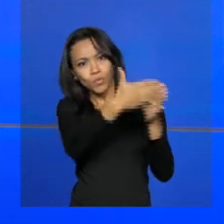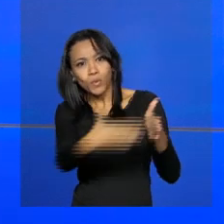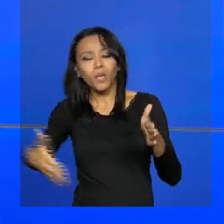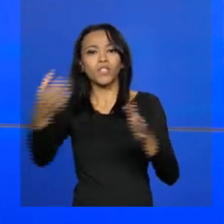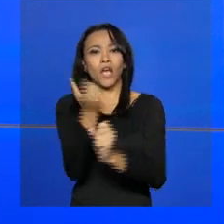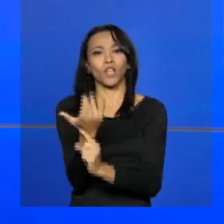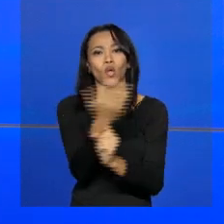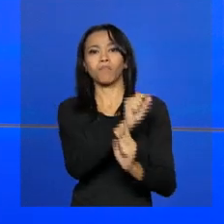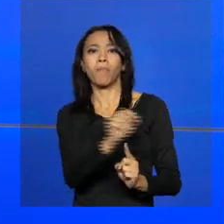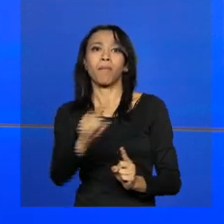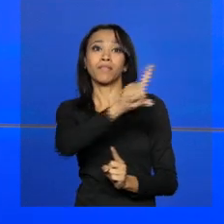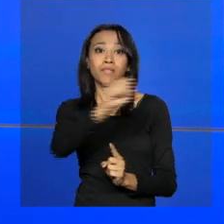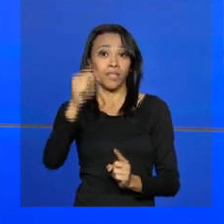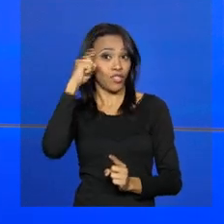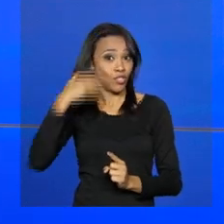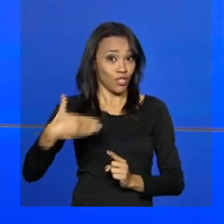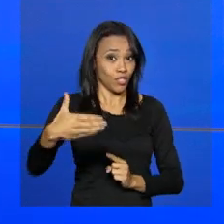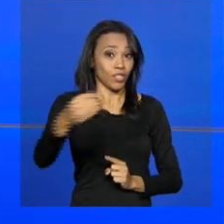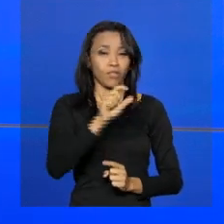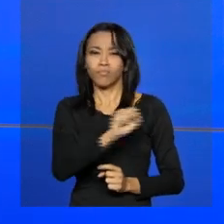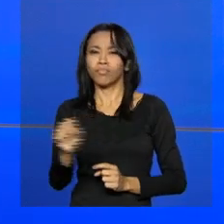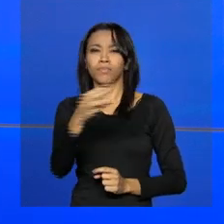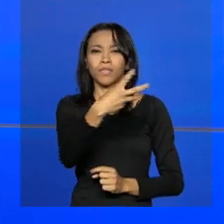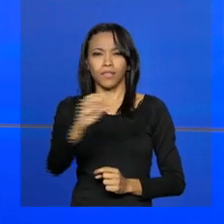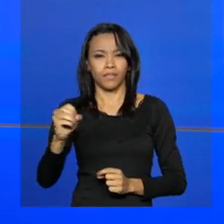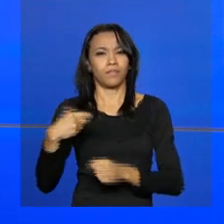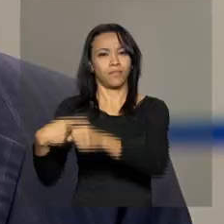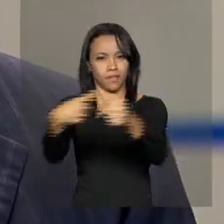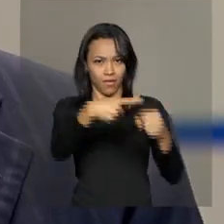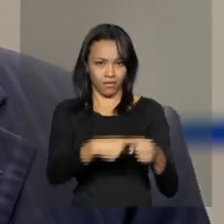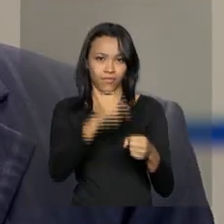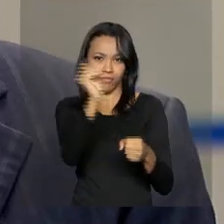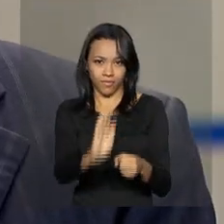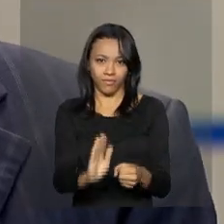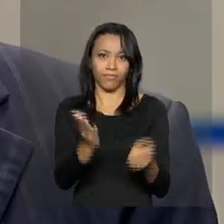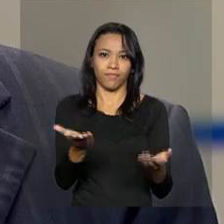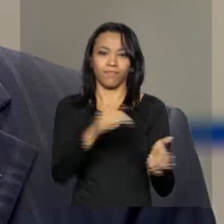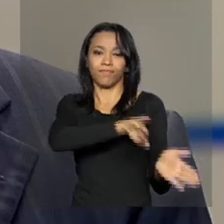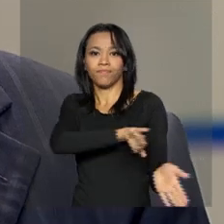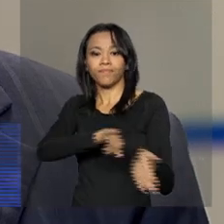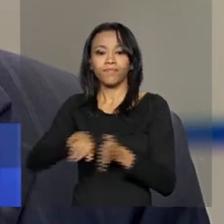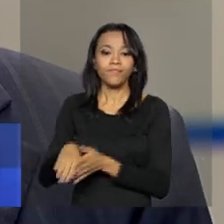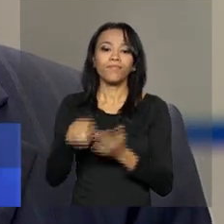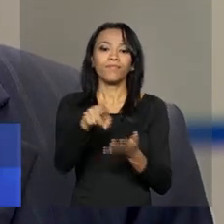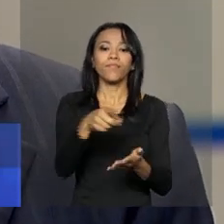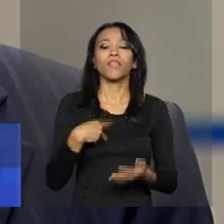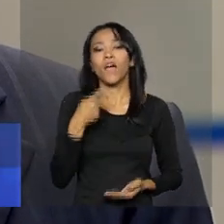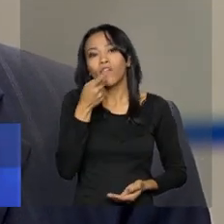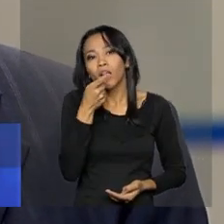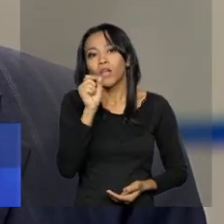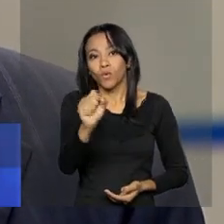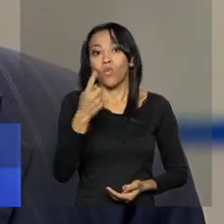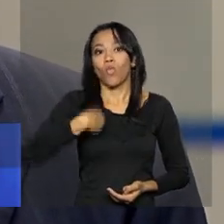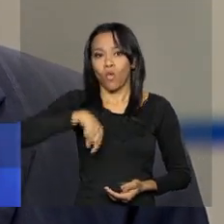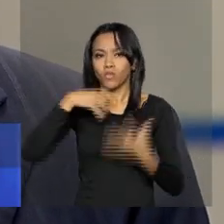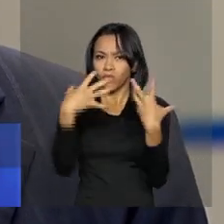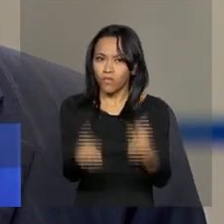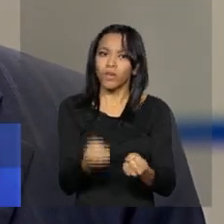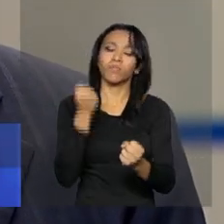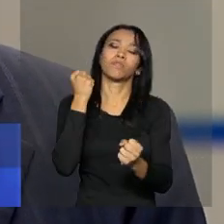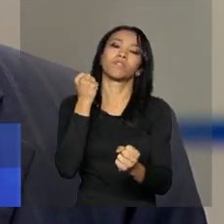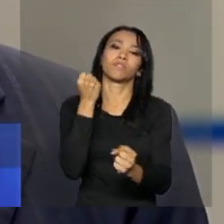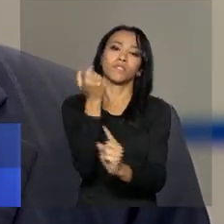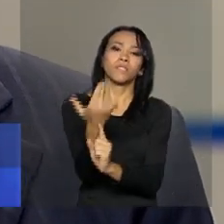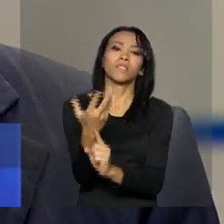100 dias por mais de 300 cidades do país. Nós vamos acender o fogo olímpico em